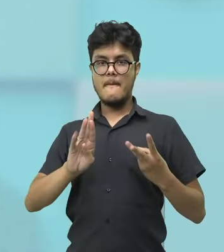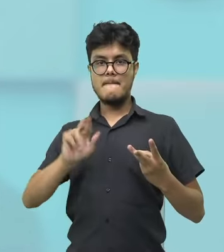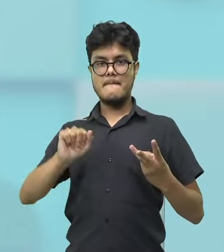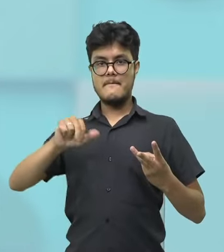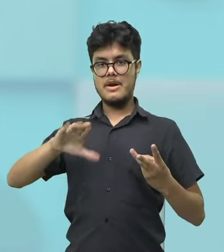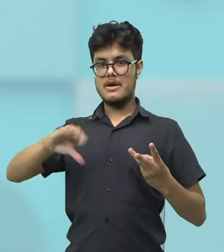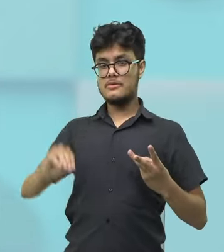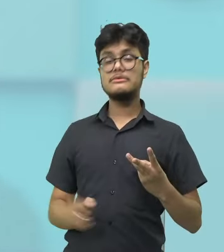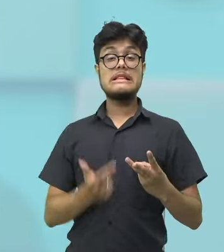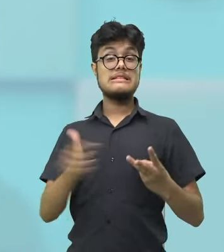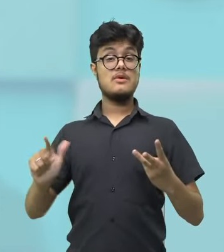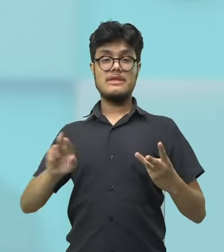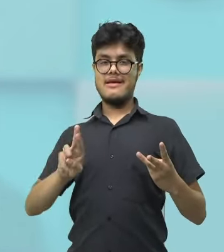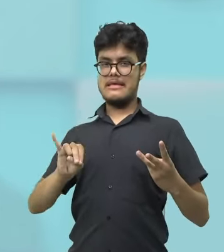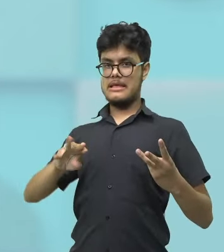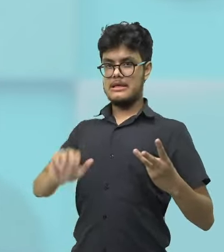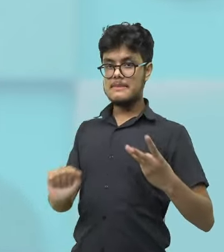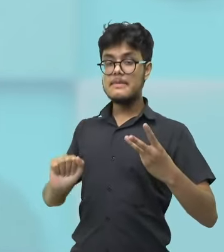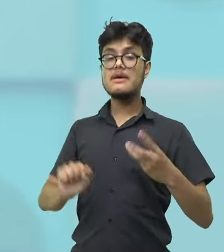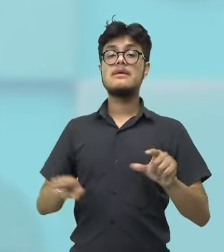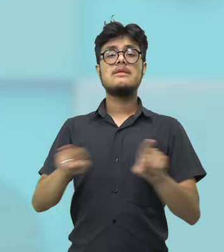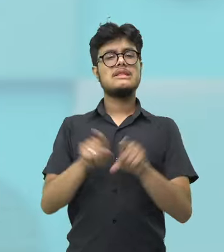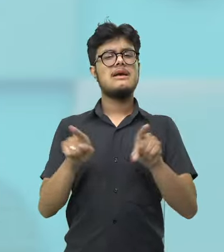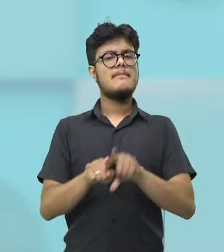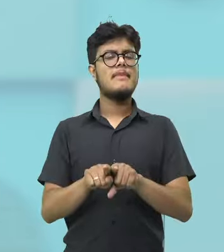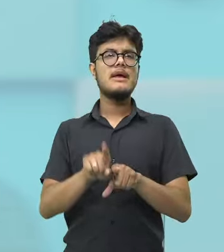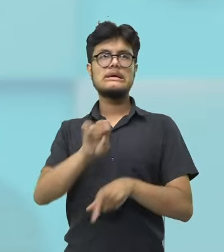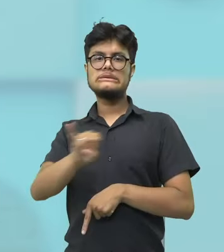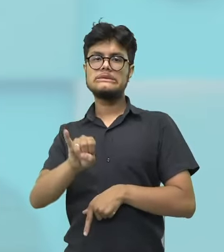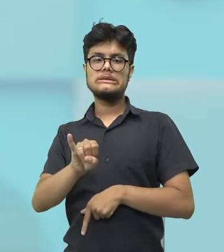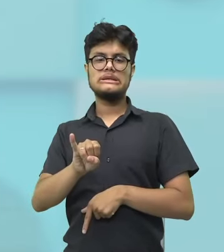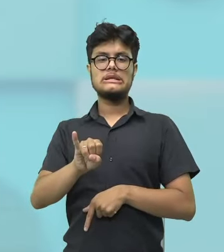vai se preocupar com a questão da